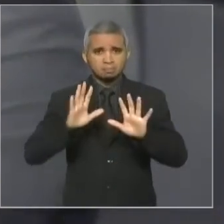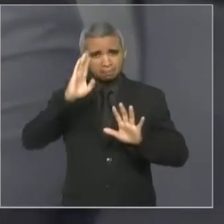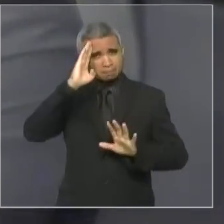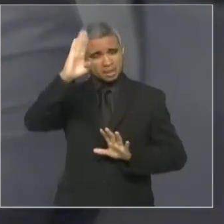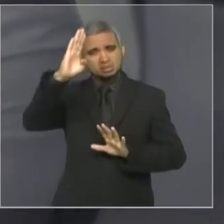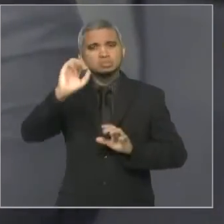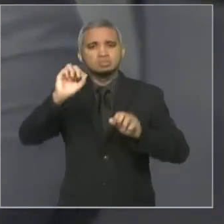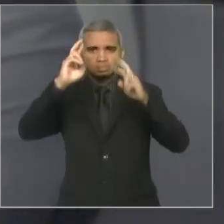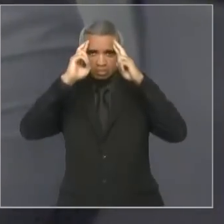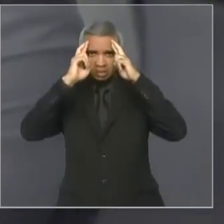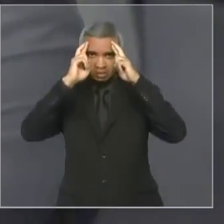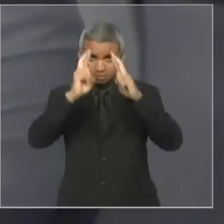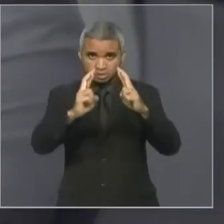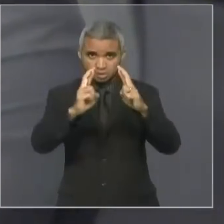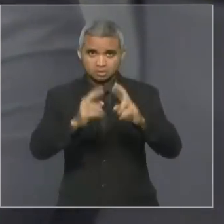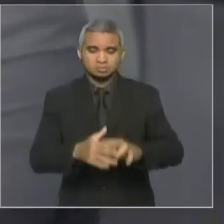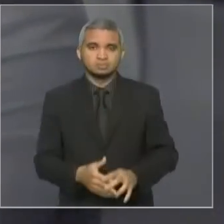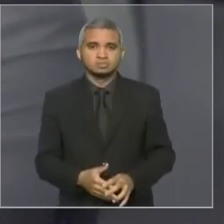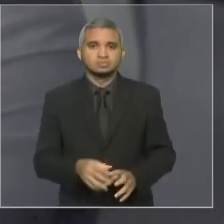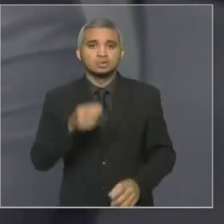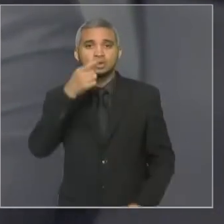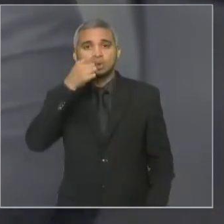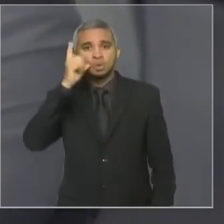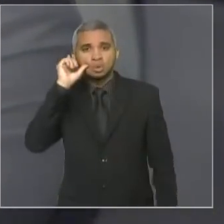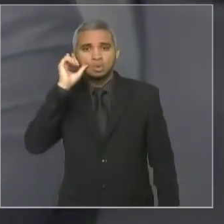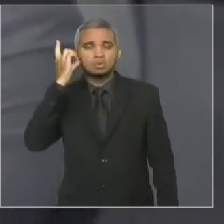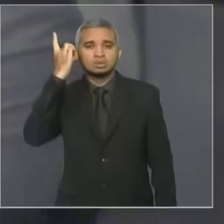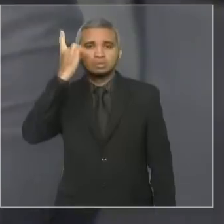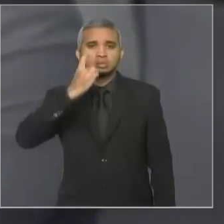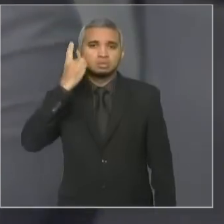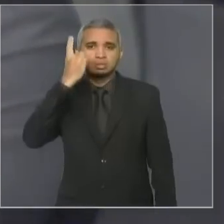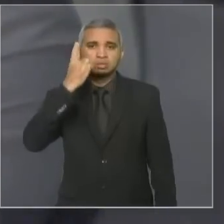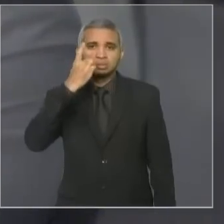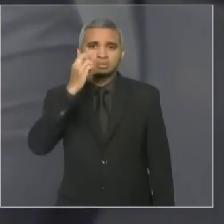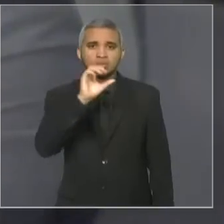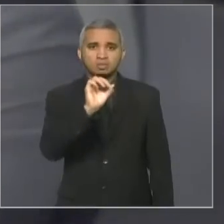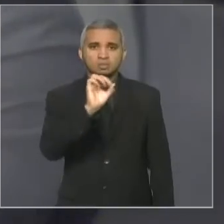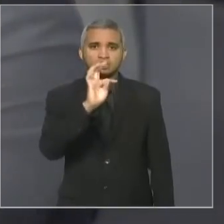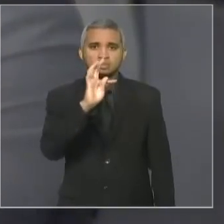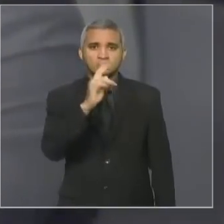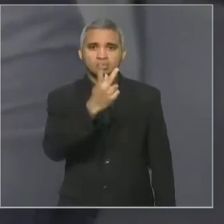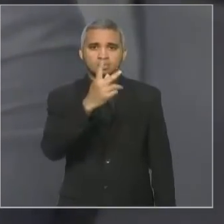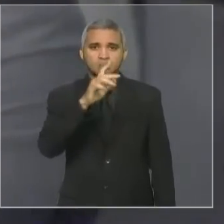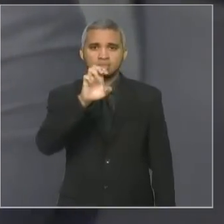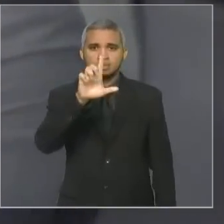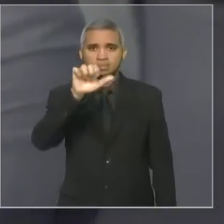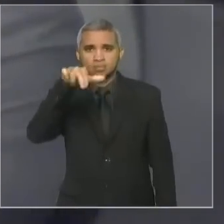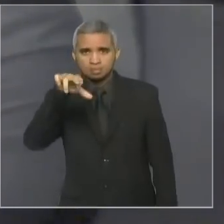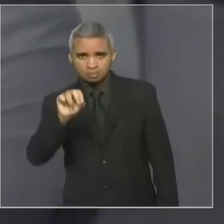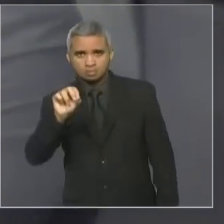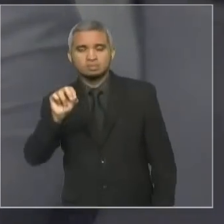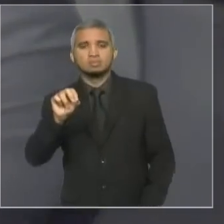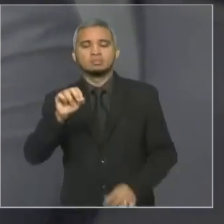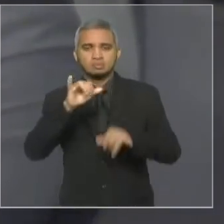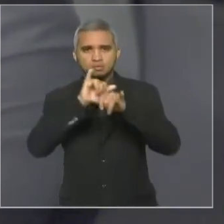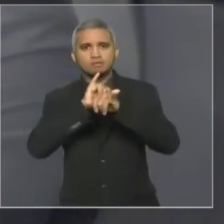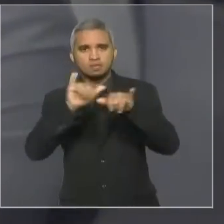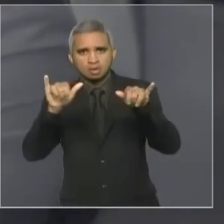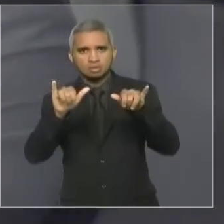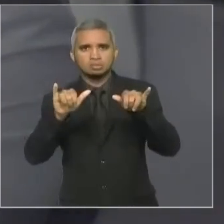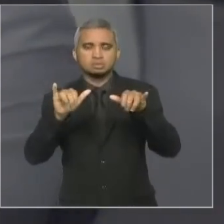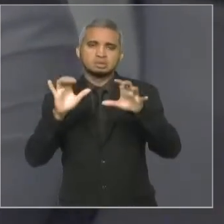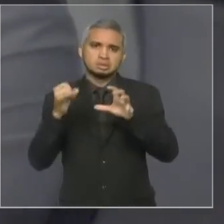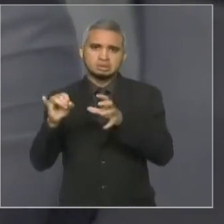o deputado Otelino chamou bastante atenção nisso, que independente de base, governador Flavidinho, independente de oposição ao governador Flavidinho, que tenhamos